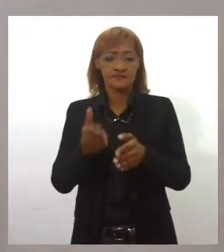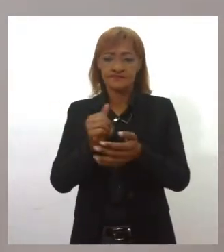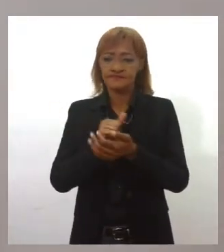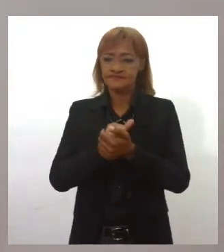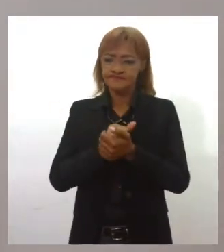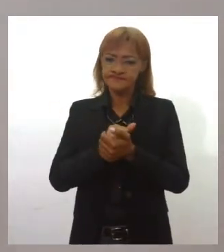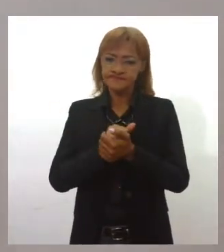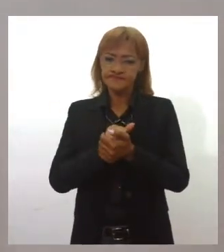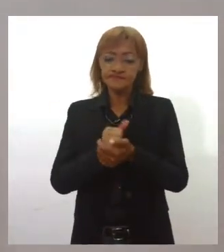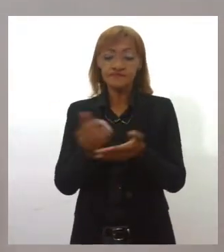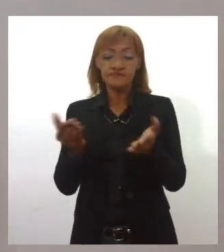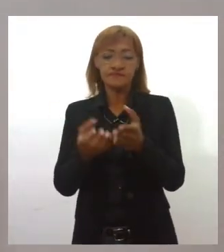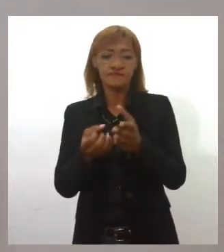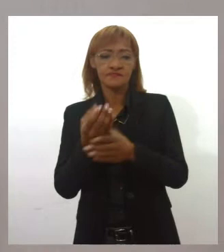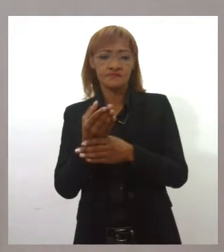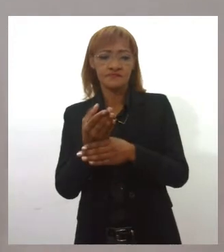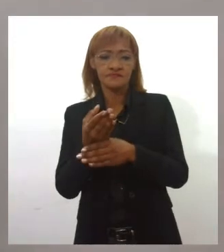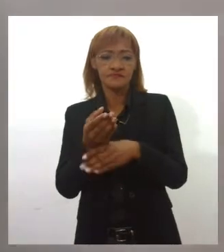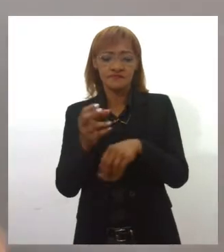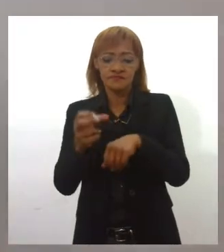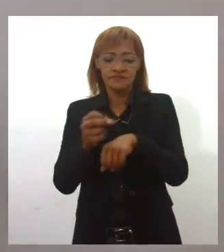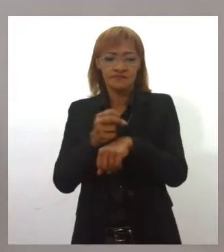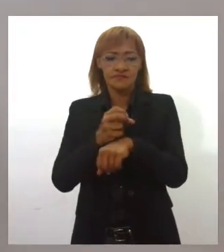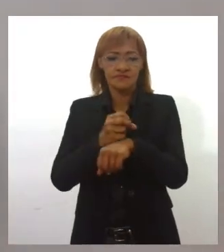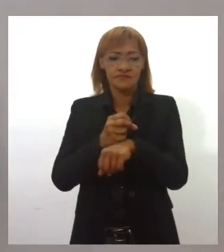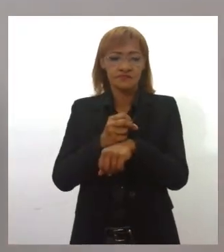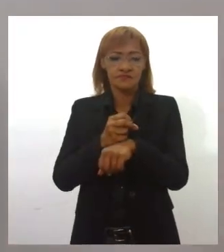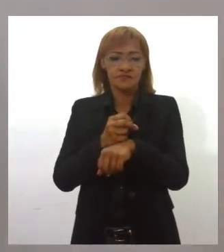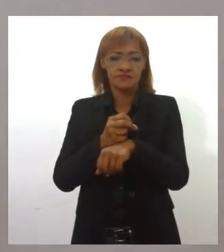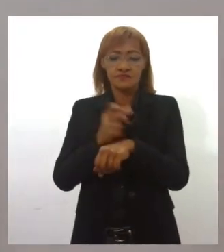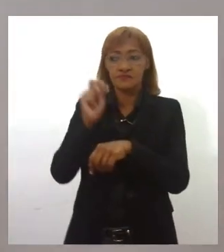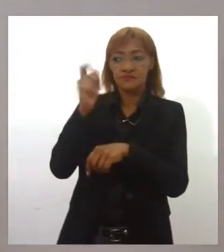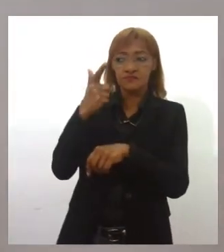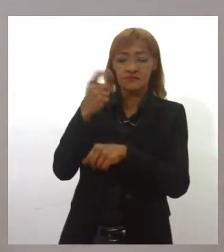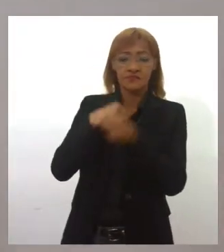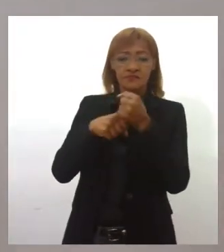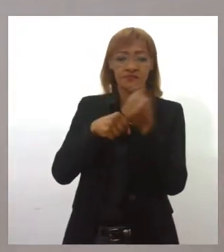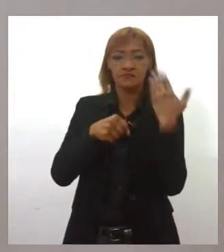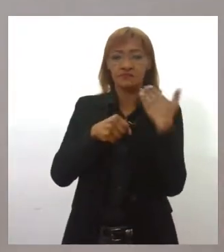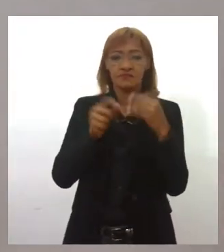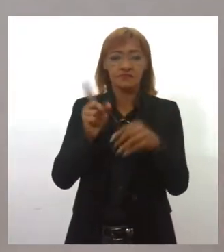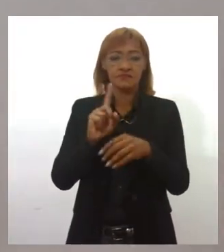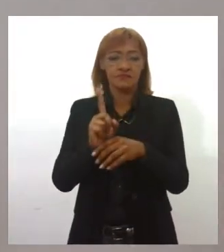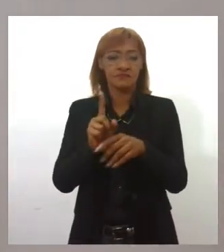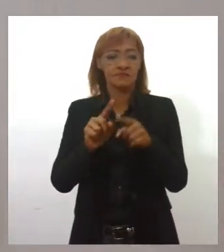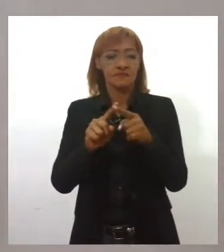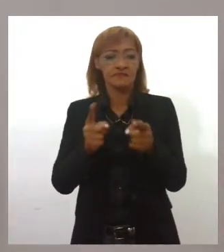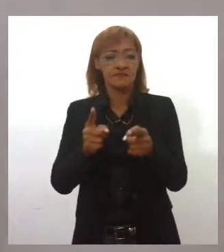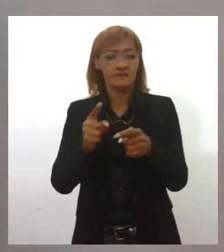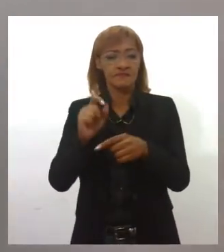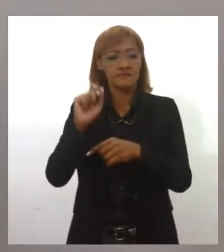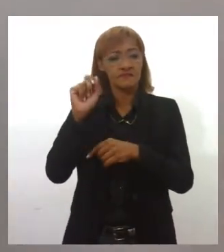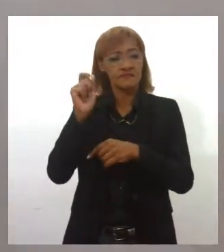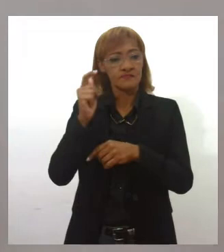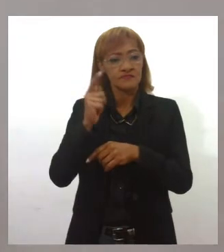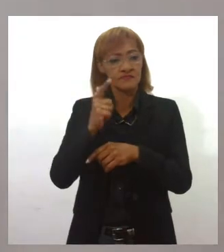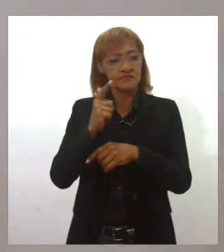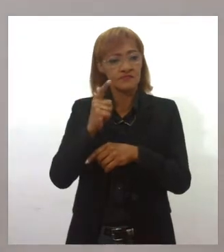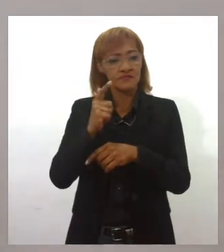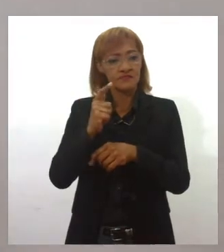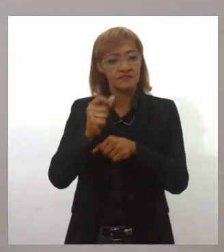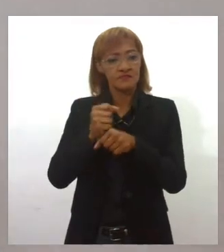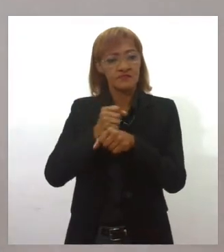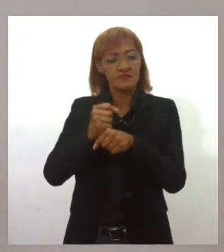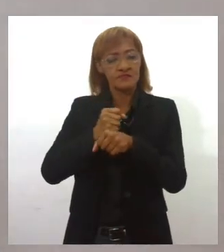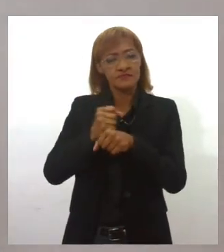aparece hoje não é resultado do sol do ano passado, mas sim do sol que a gente pegou durante toda